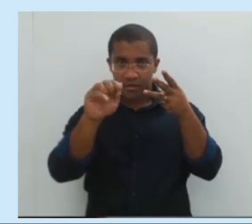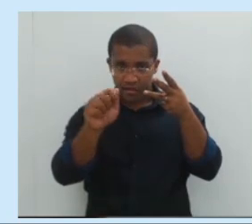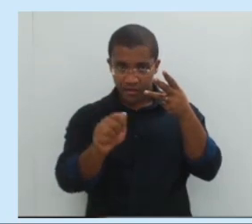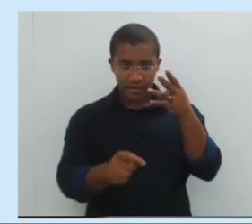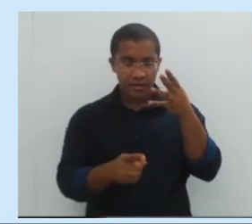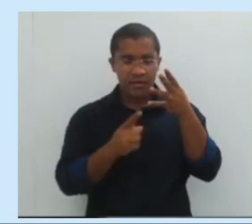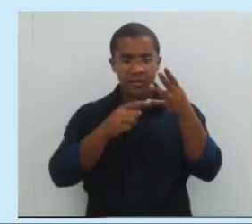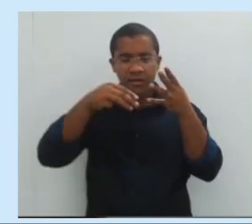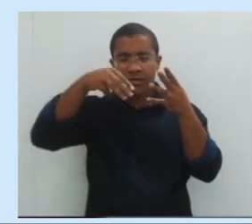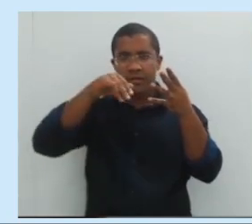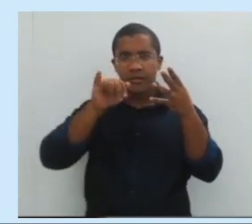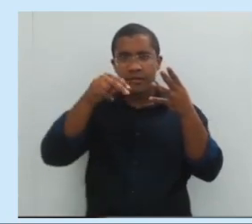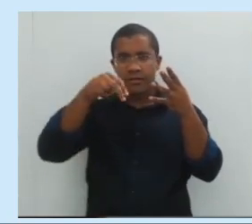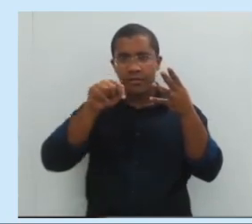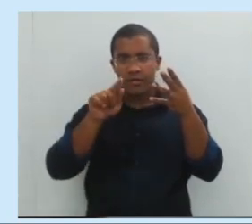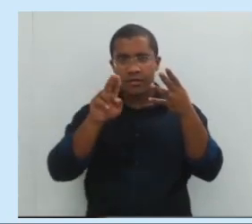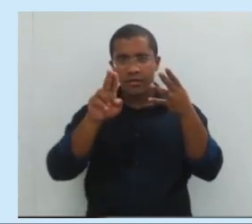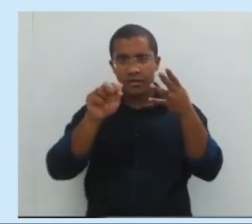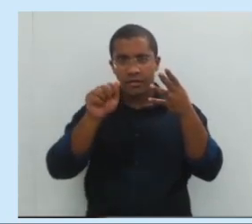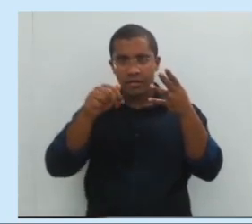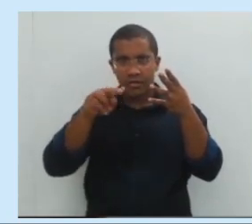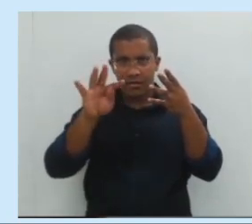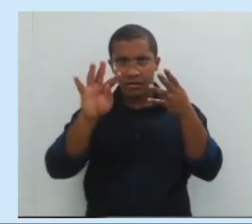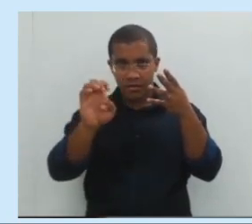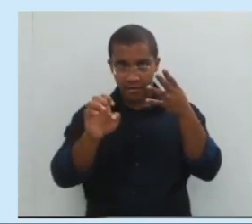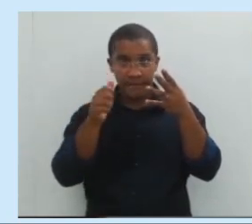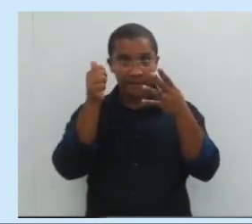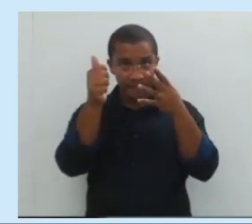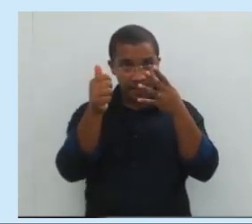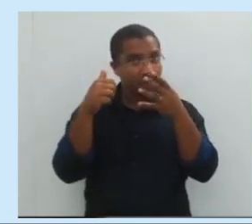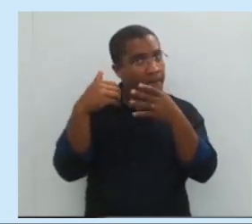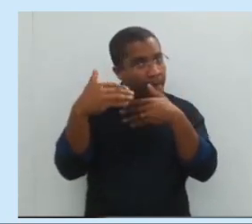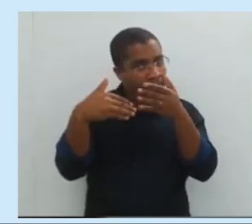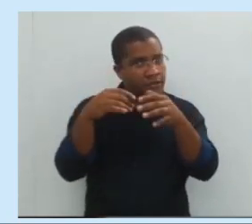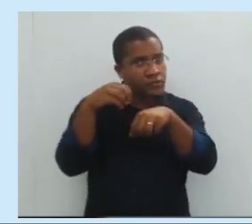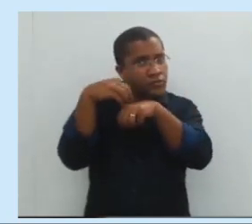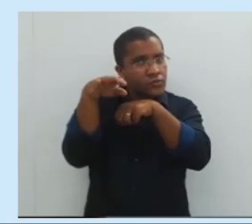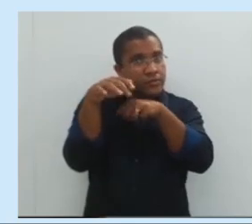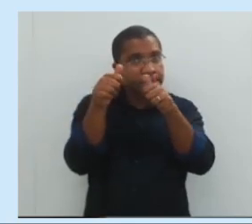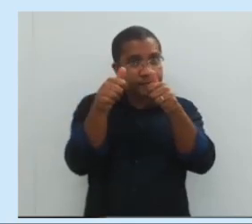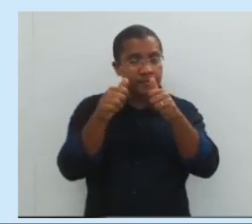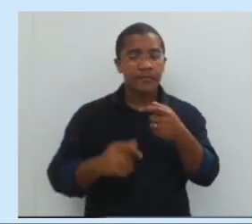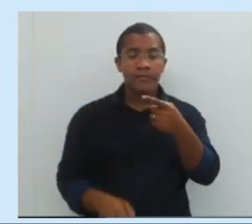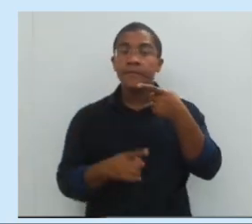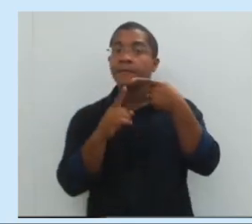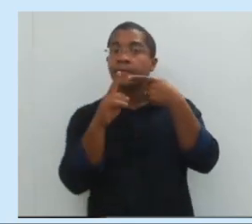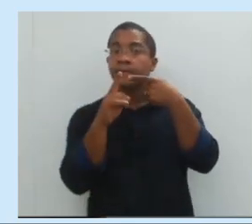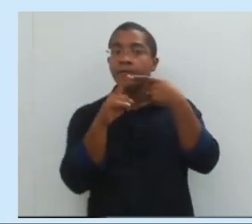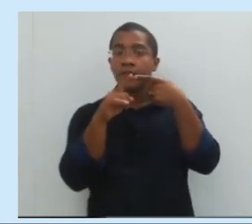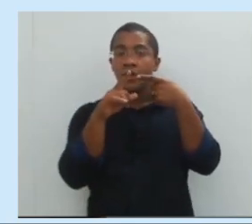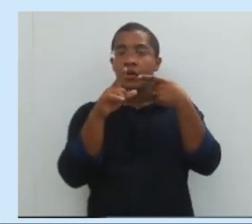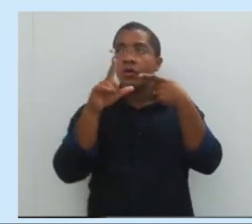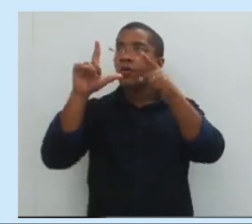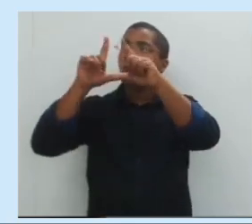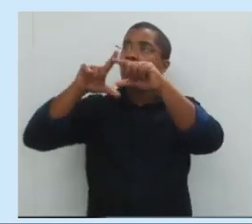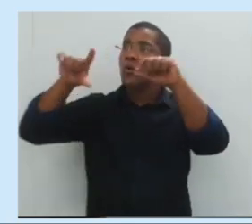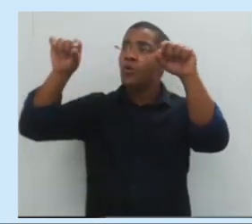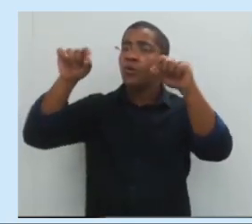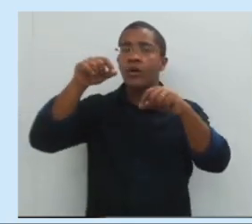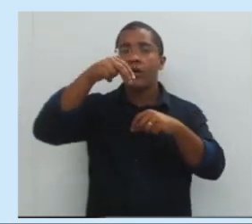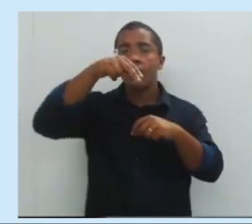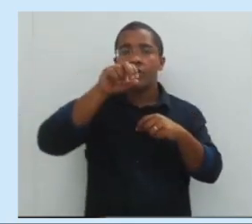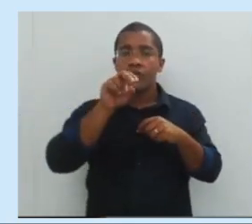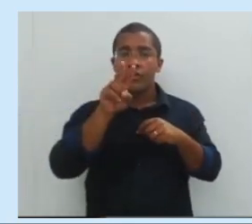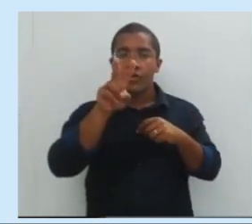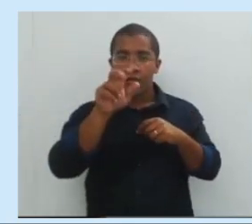minguante. Daqui a pouquinho eu vou dar uma dica de tantas. Presta atenção. Lua nova. É aquela